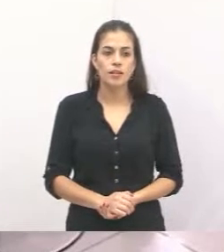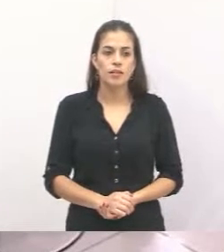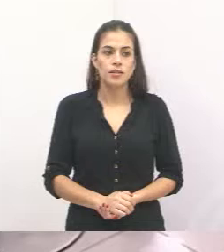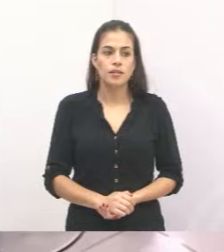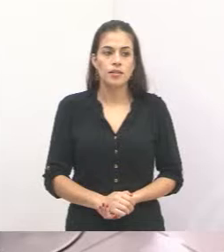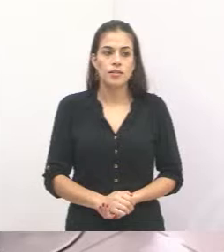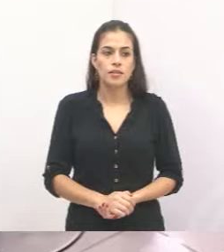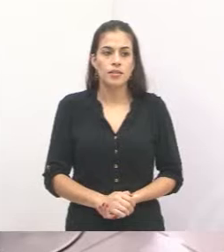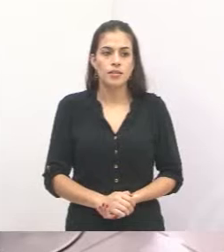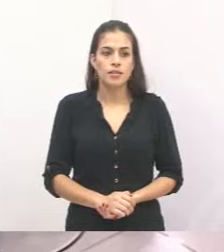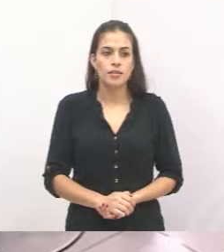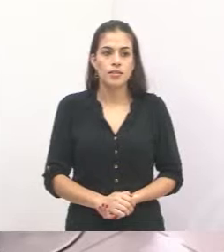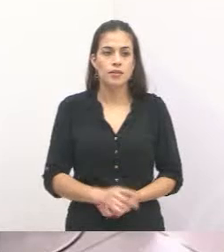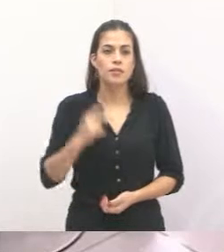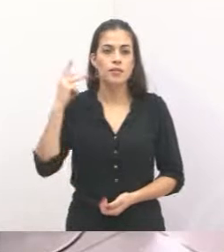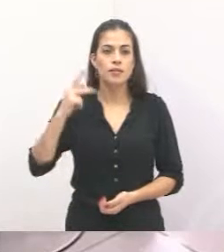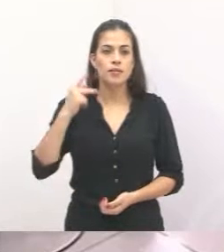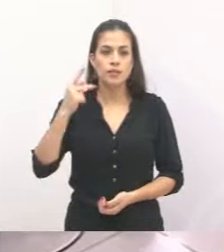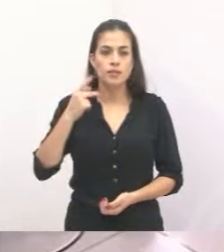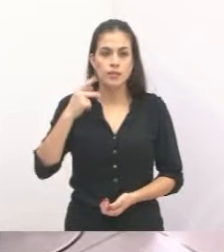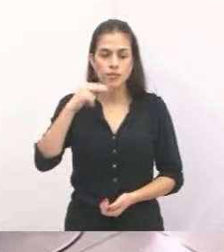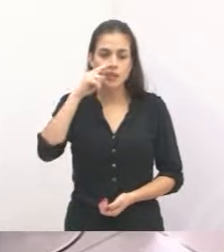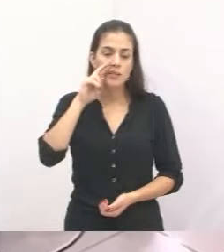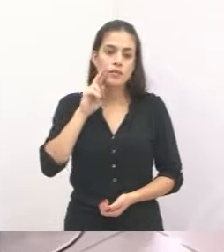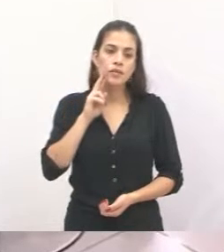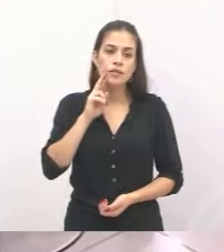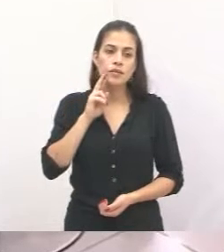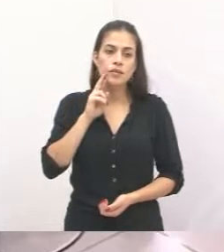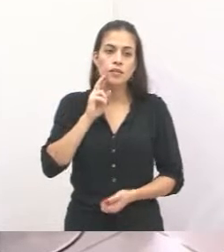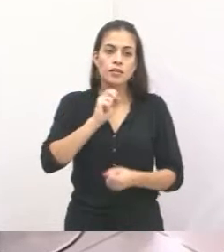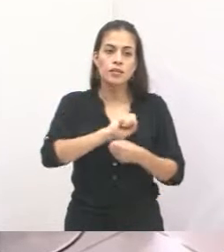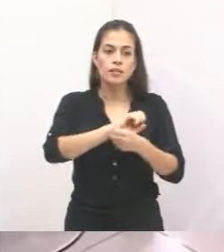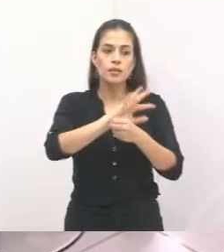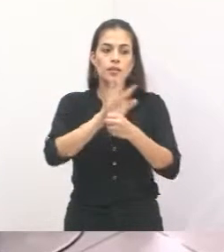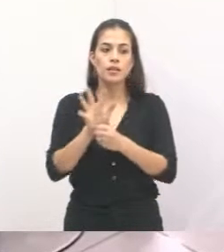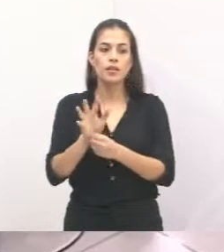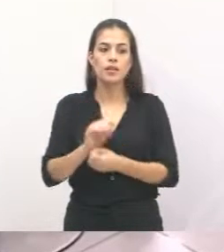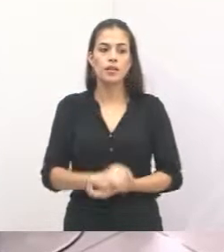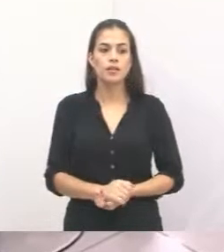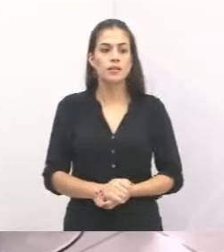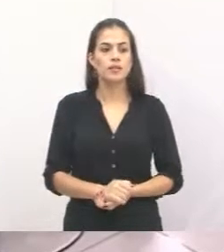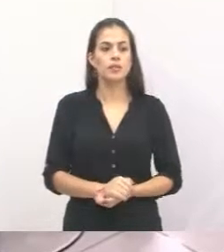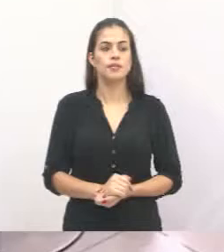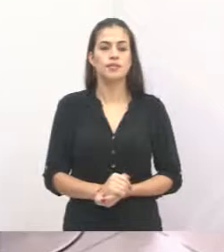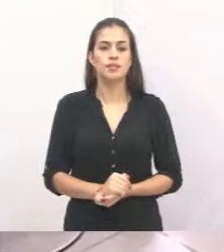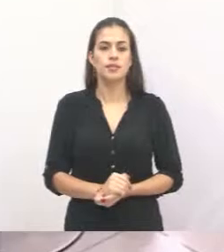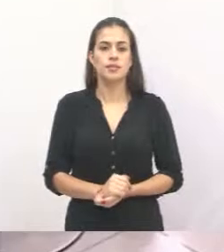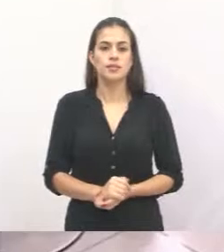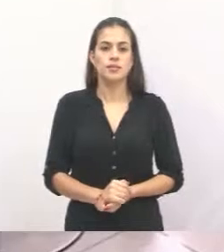O vereador Rogério Timóteo, Republicanos. O